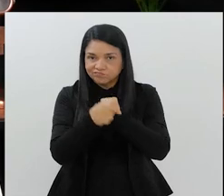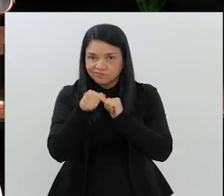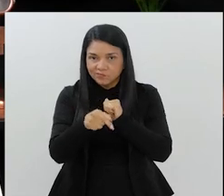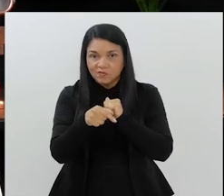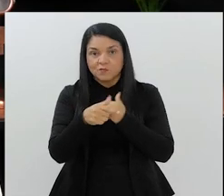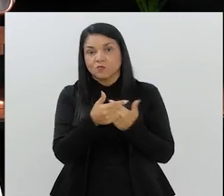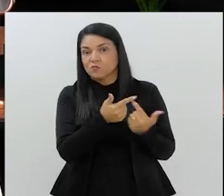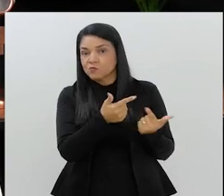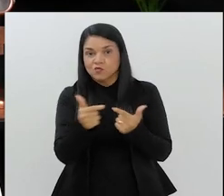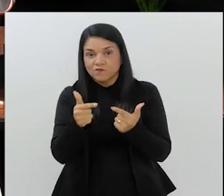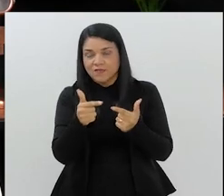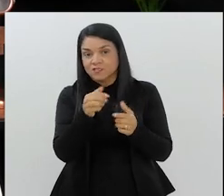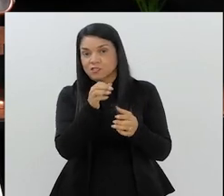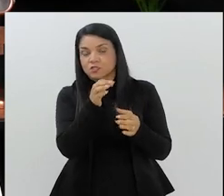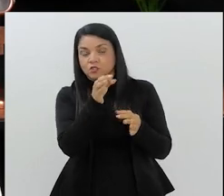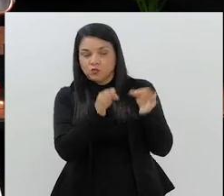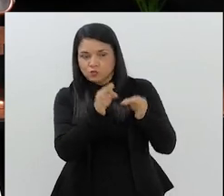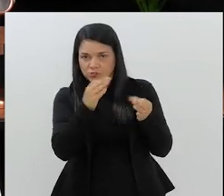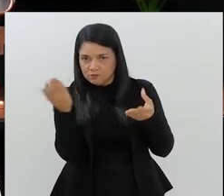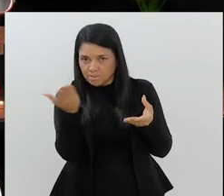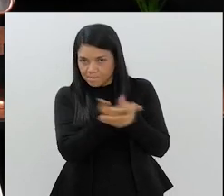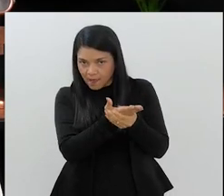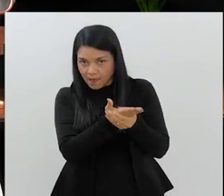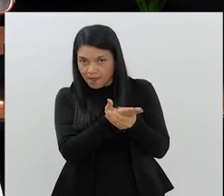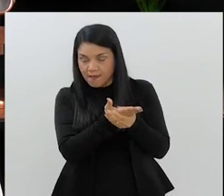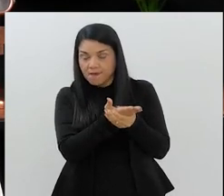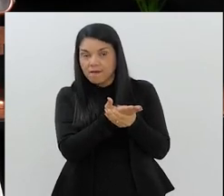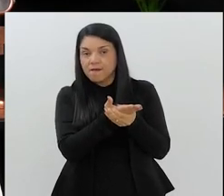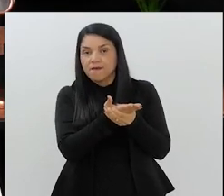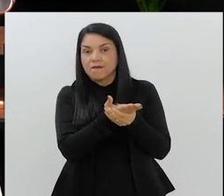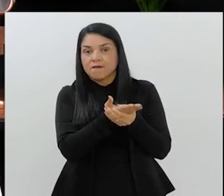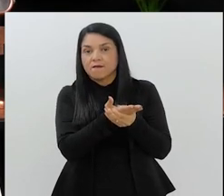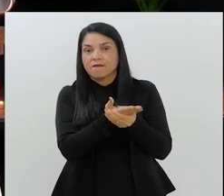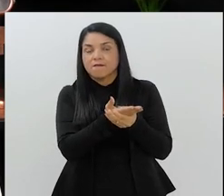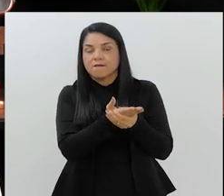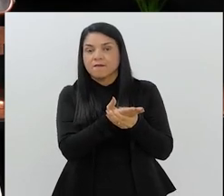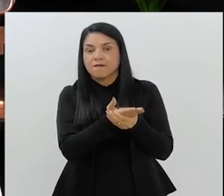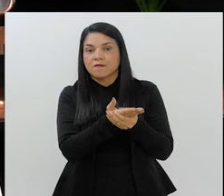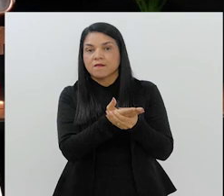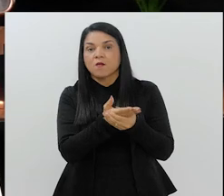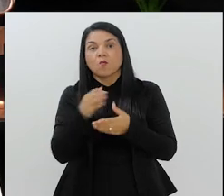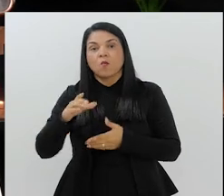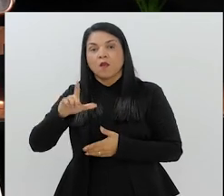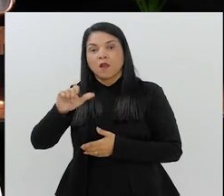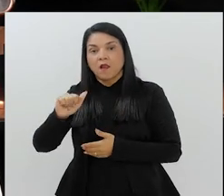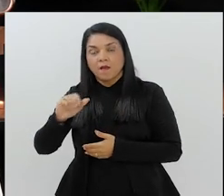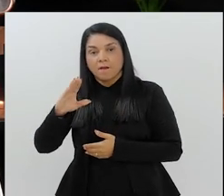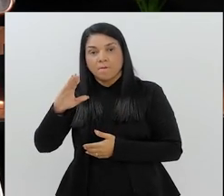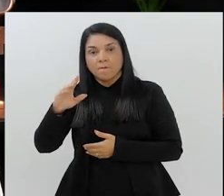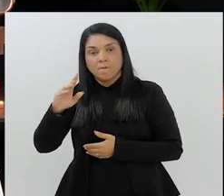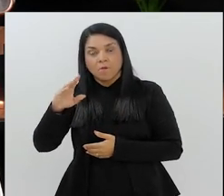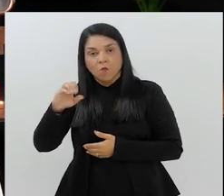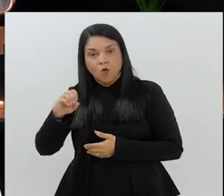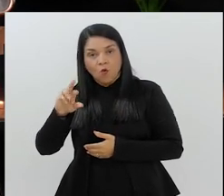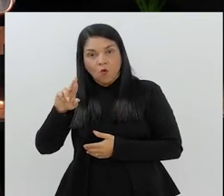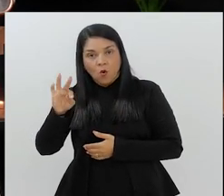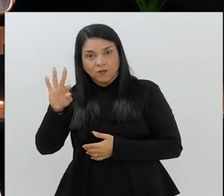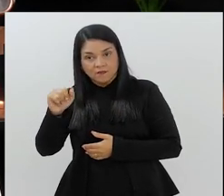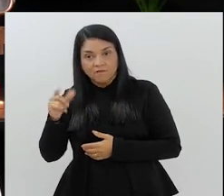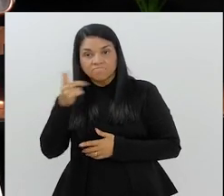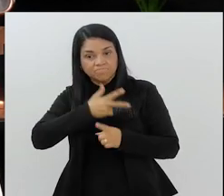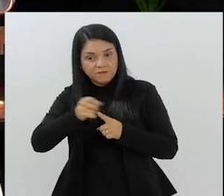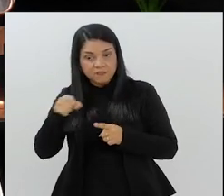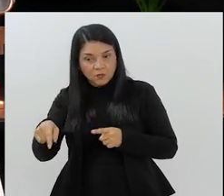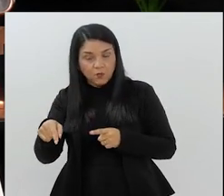para que não houvesse demandas judiciais, que o assunto não fosse judicializado, o Laporta